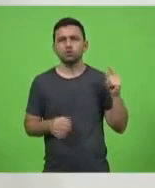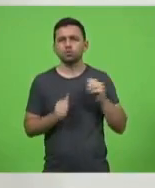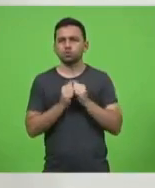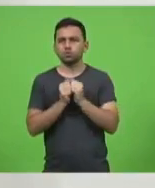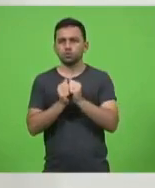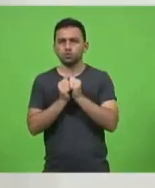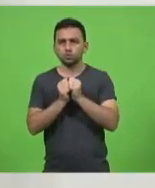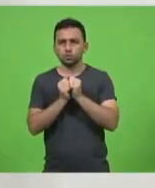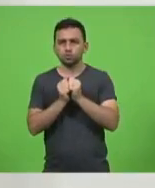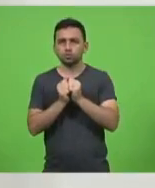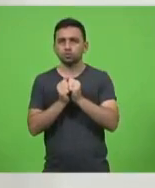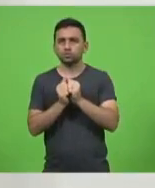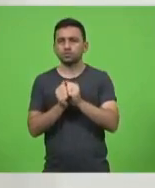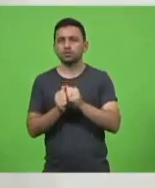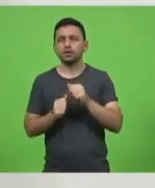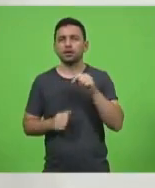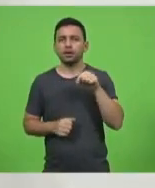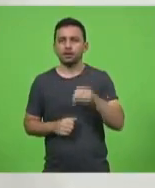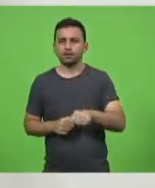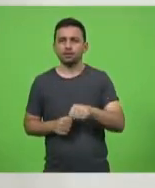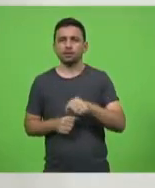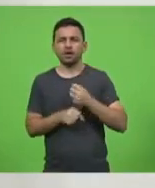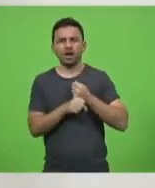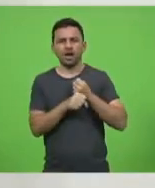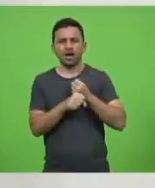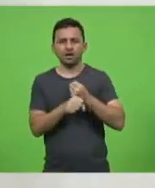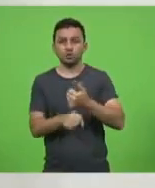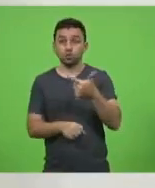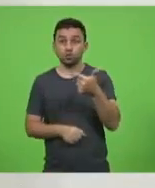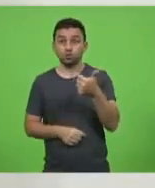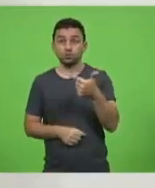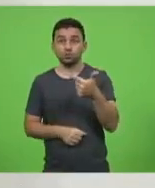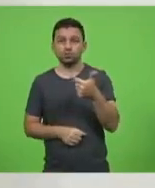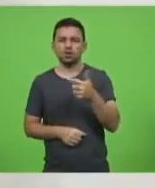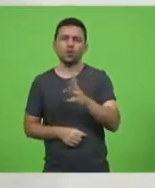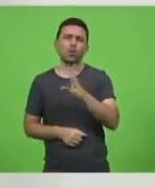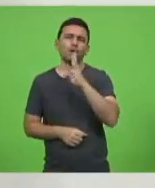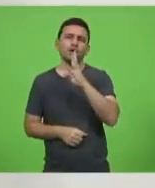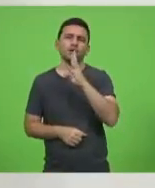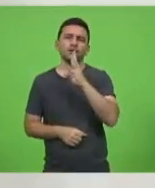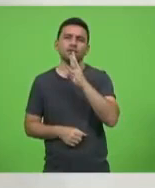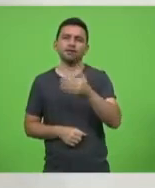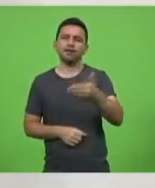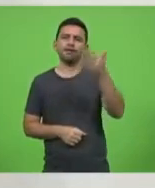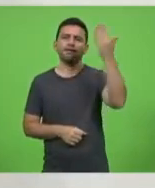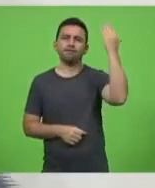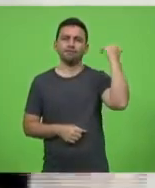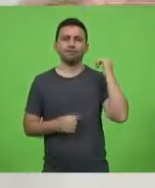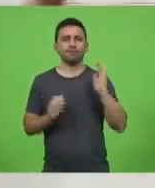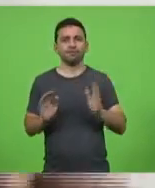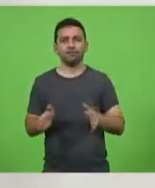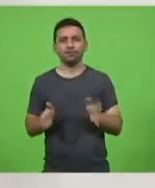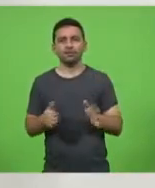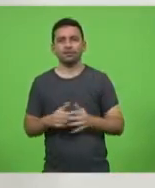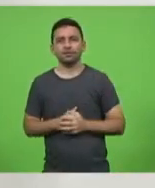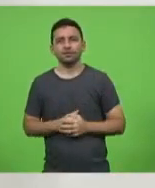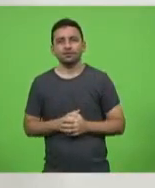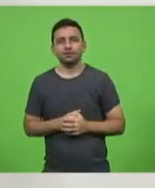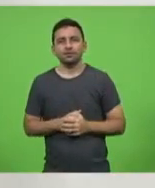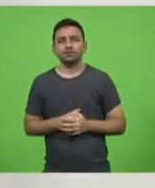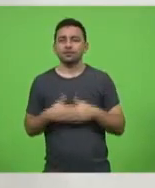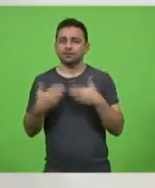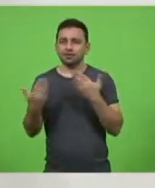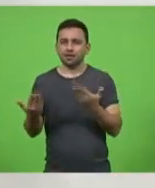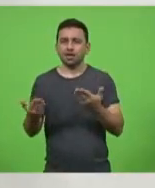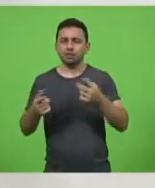por longo 12 anos, mas nós nos conhecíamos já bem anteriormente e que, com maestria,